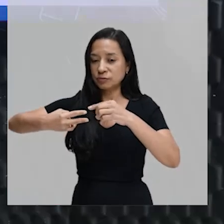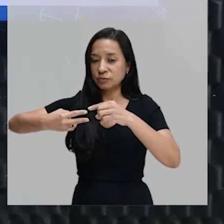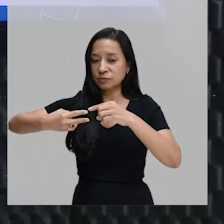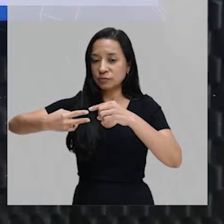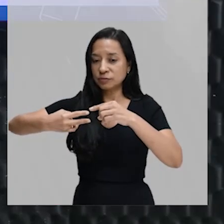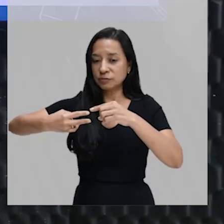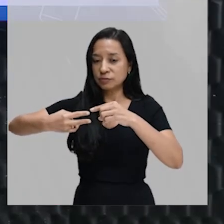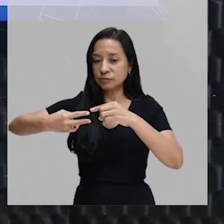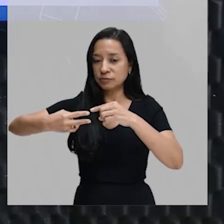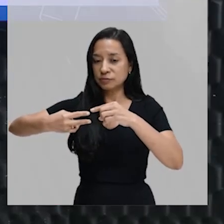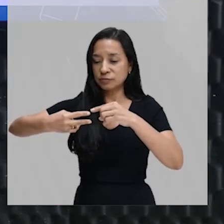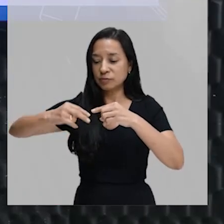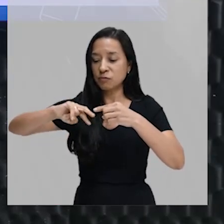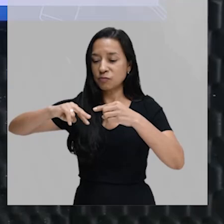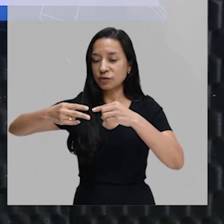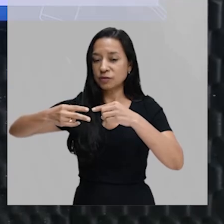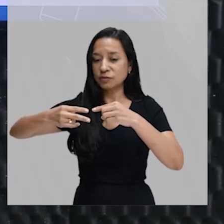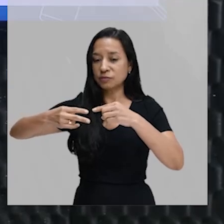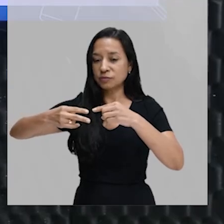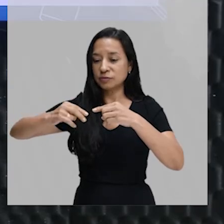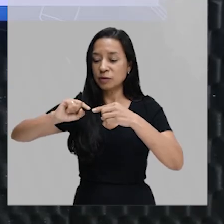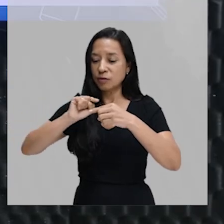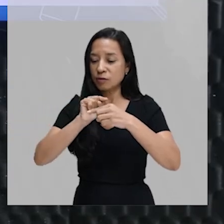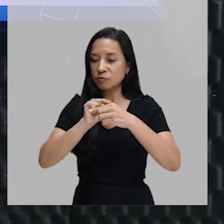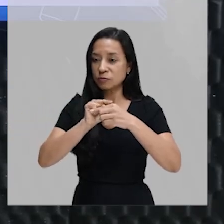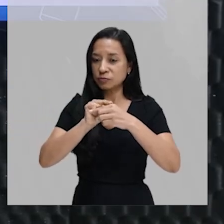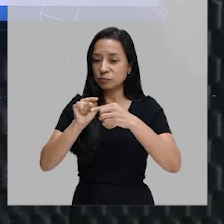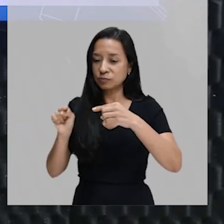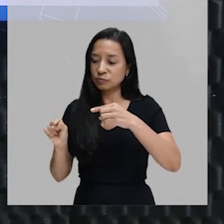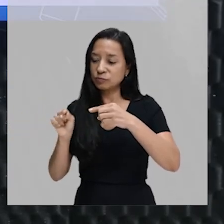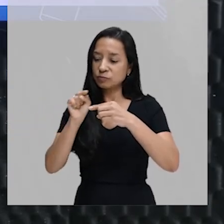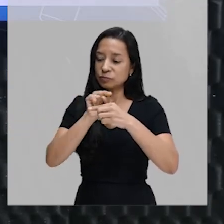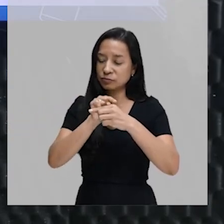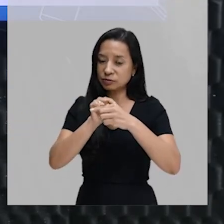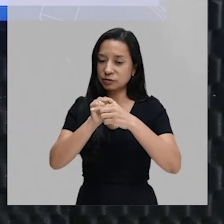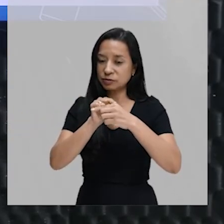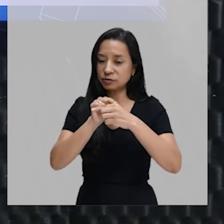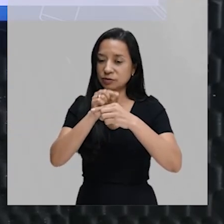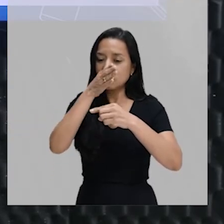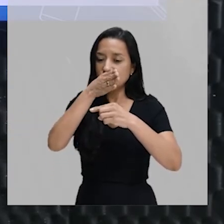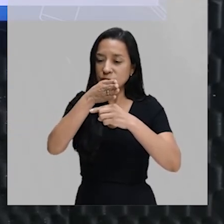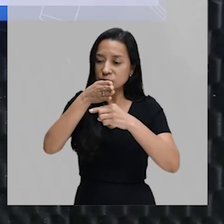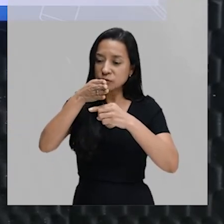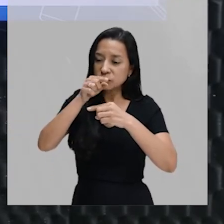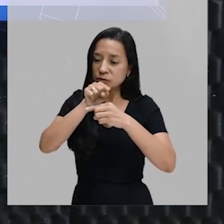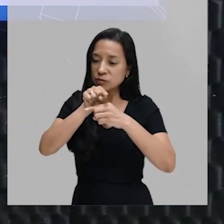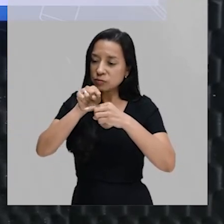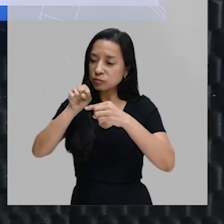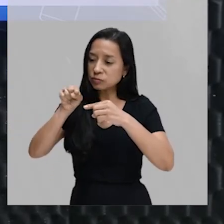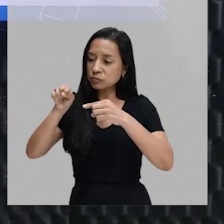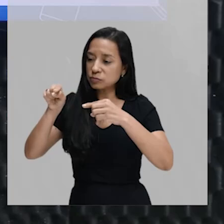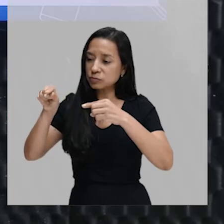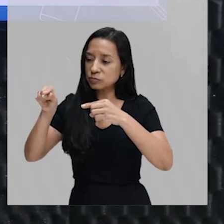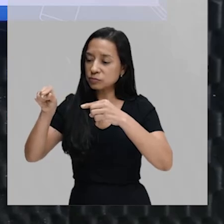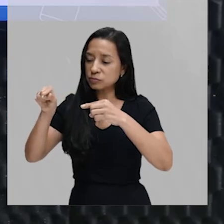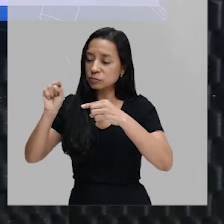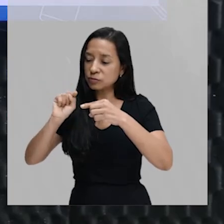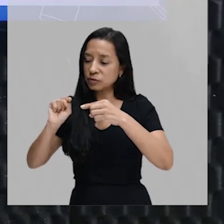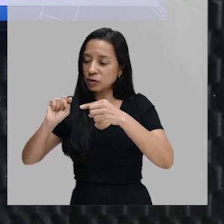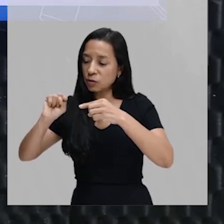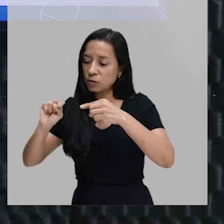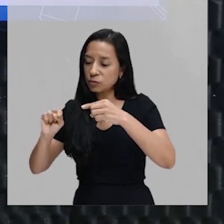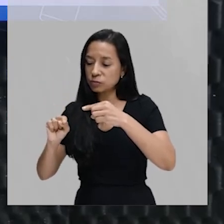GATTC, só que vindo de lá para cá. Então, numa sequência, nessa parte de cima, vai daqui para lá